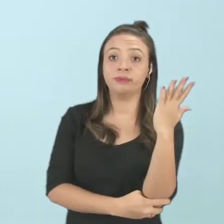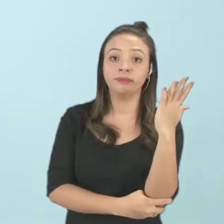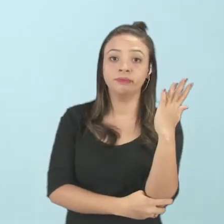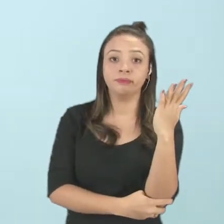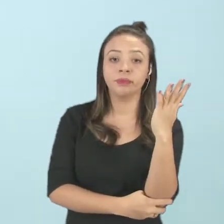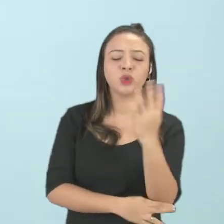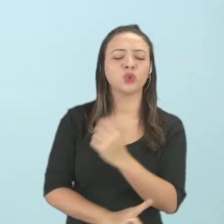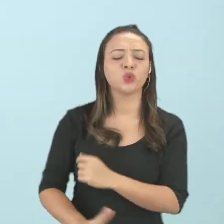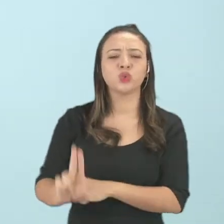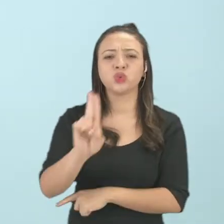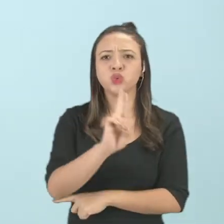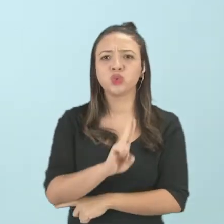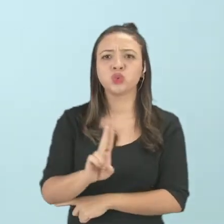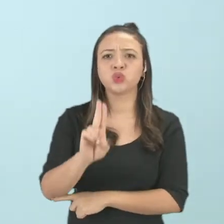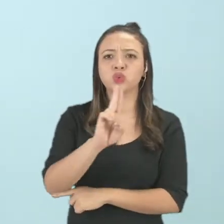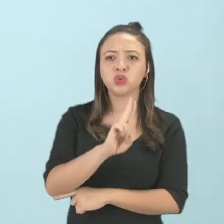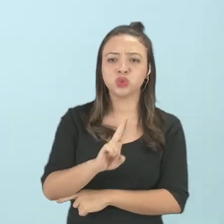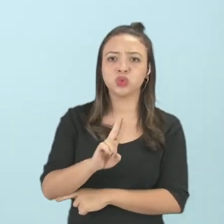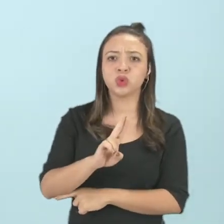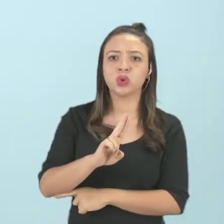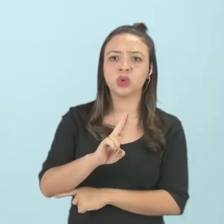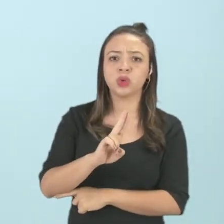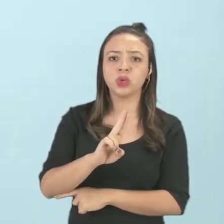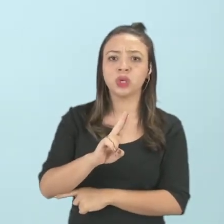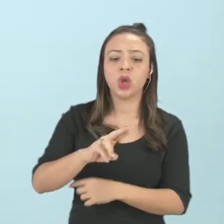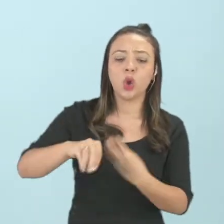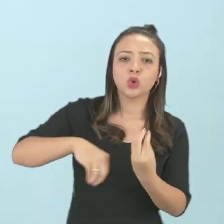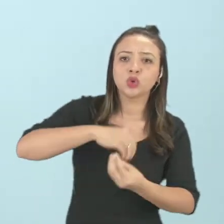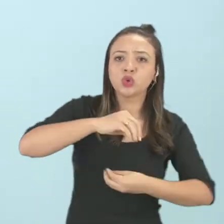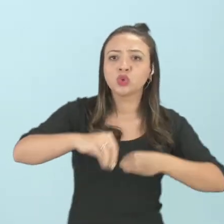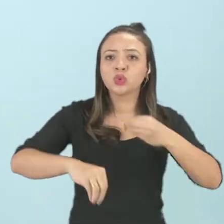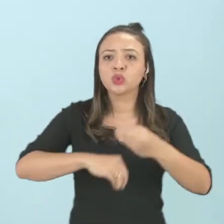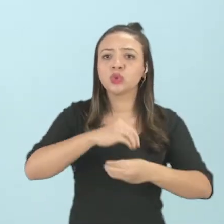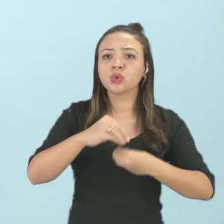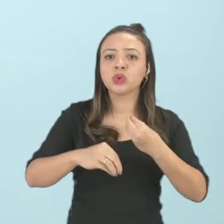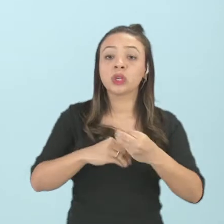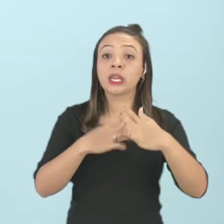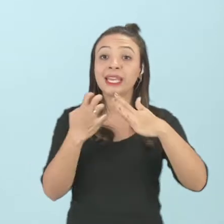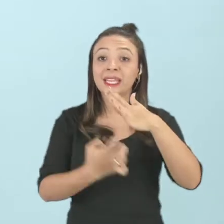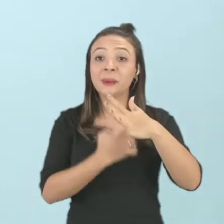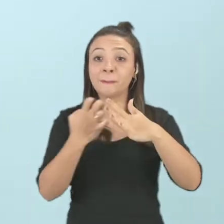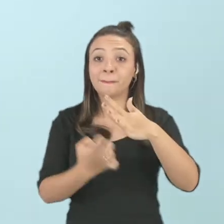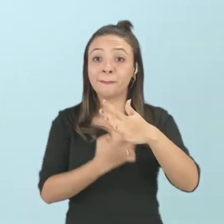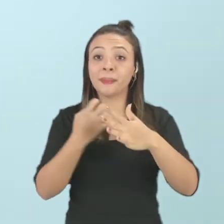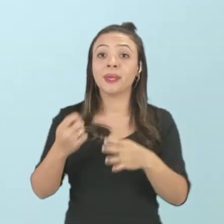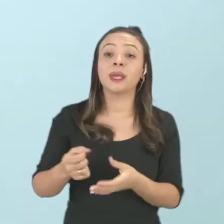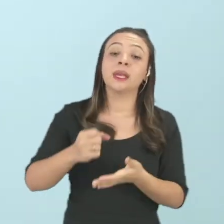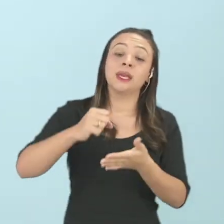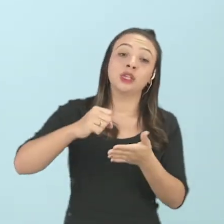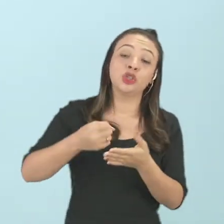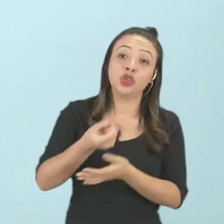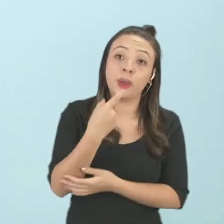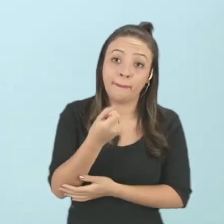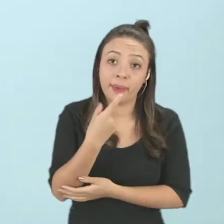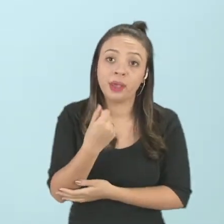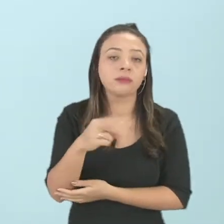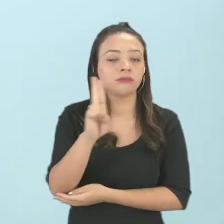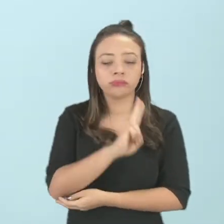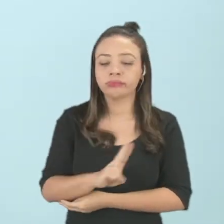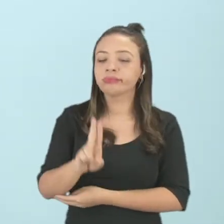são muito usados, são substâncias, né? Que empresas farmacológicas usam muito, né?